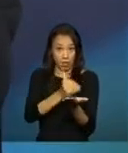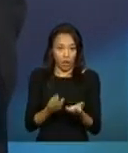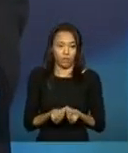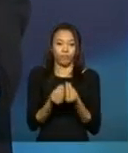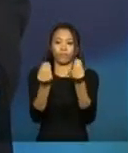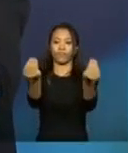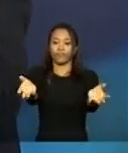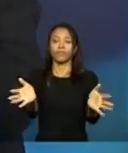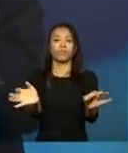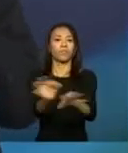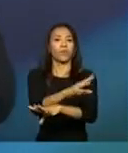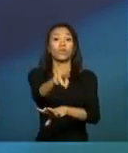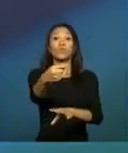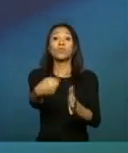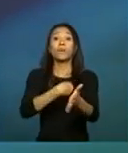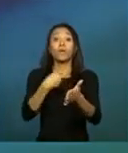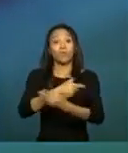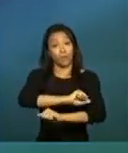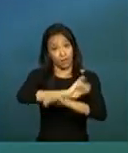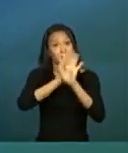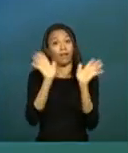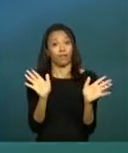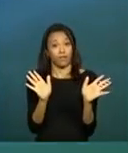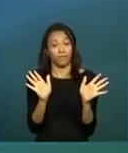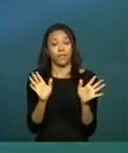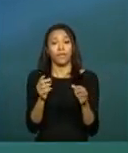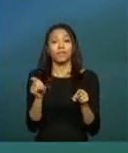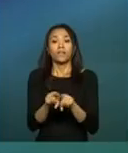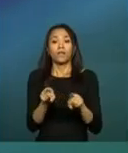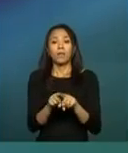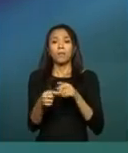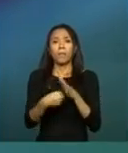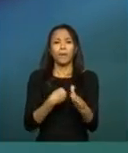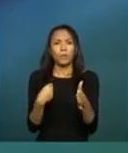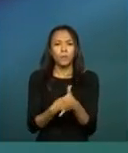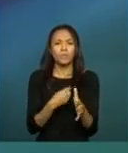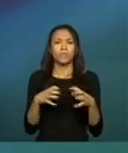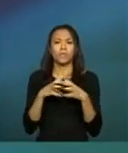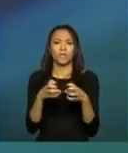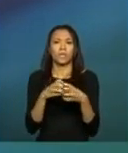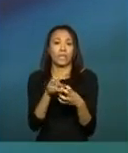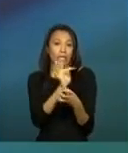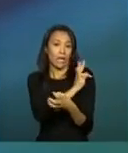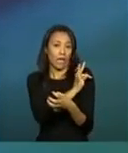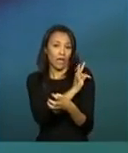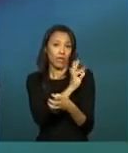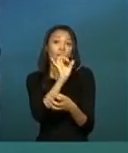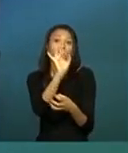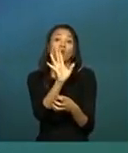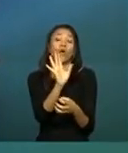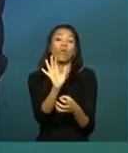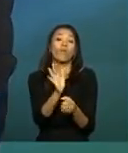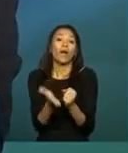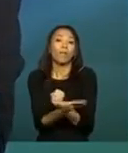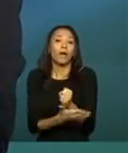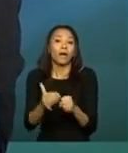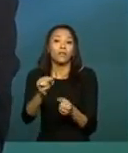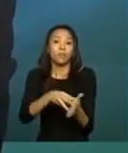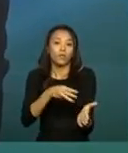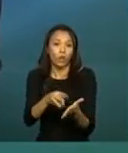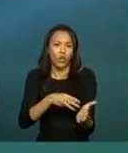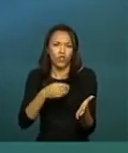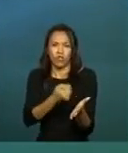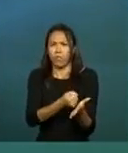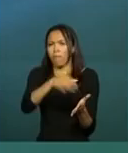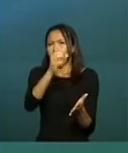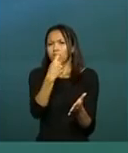suas perguntas já estejam muito mais claras. As questões técnicas, só para fazer a base metodológica, foram mais de 18 mil